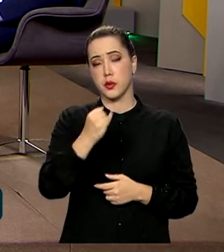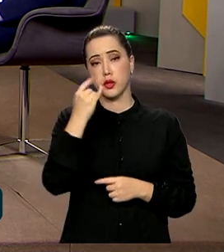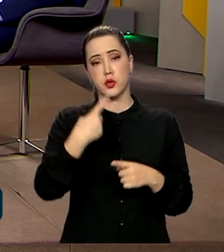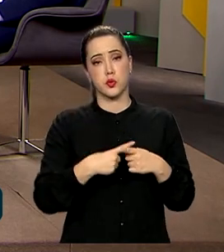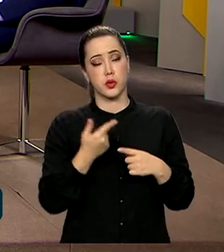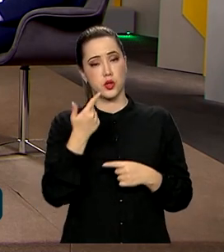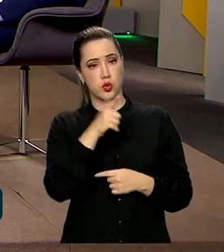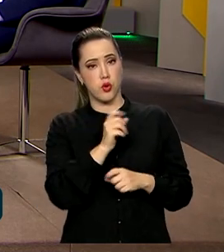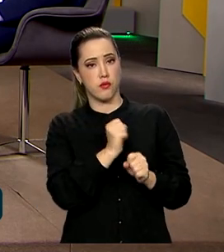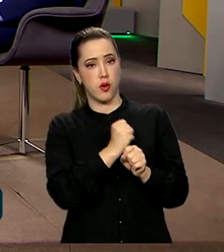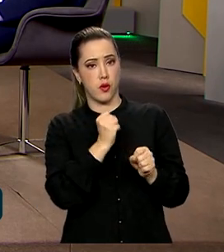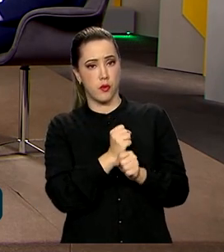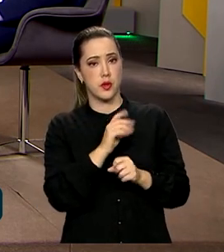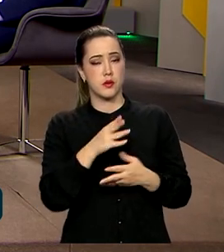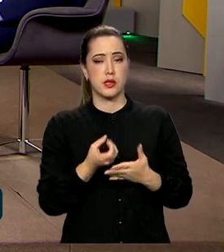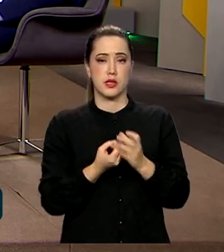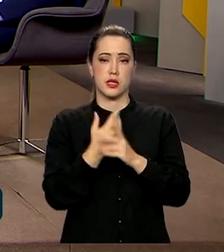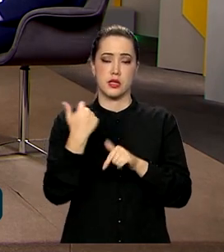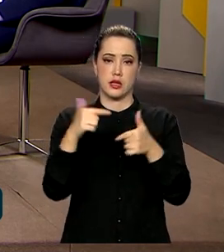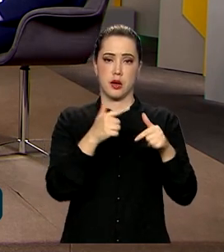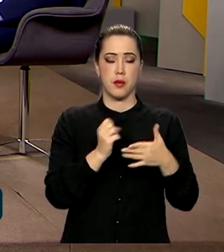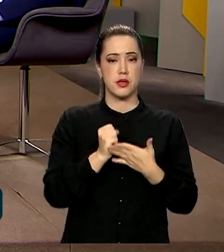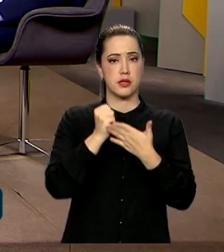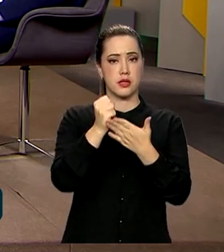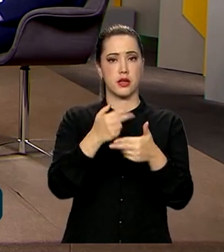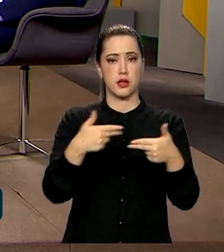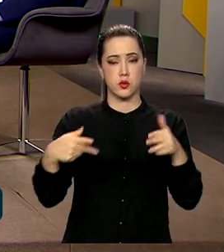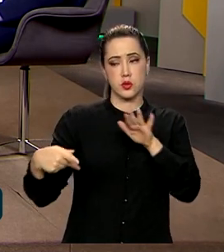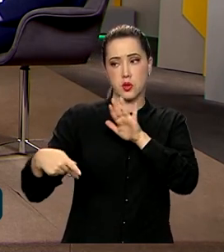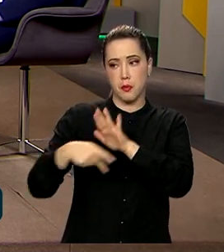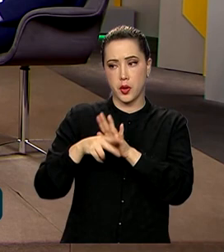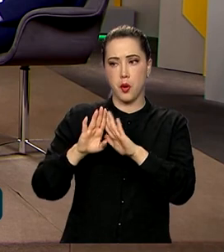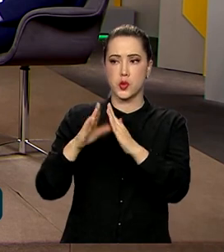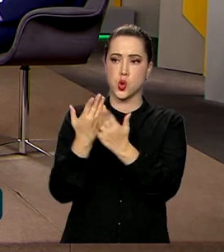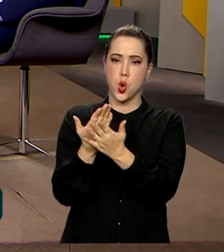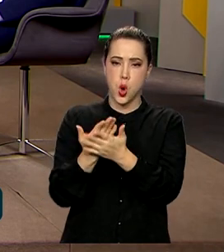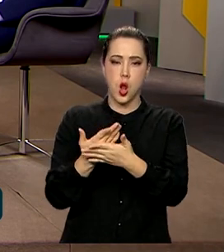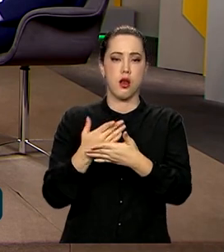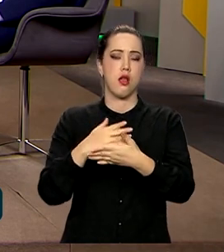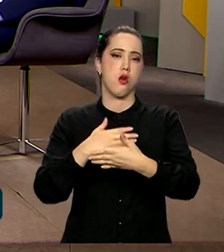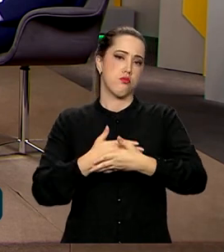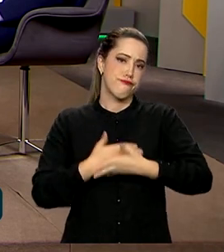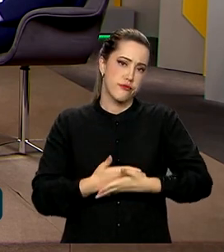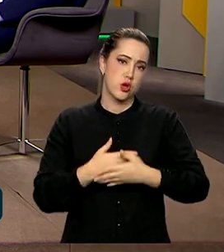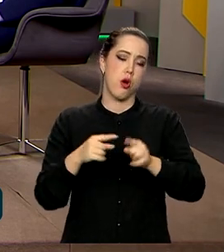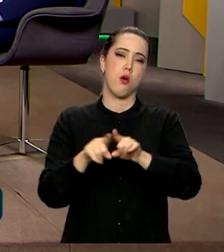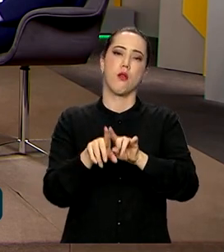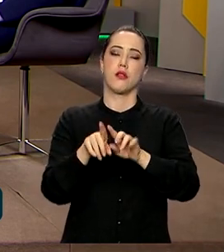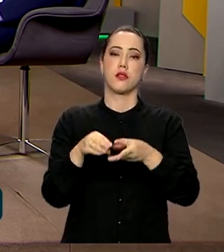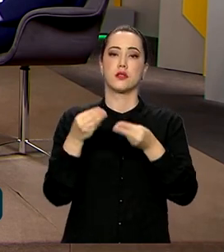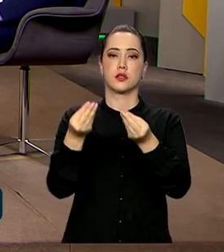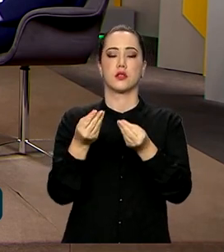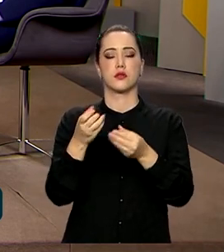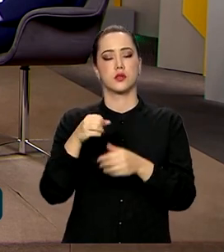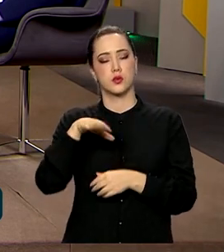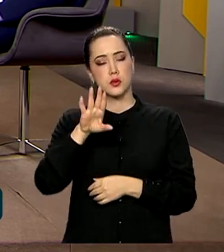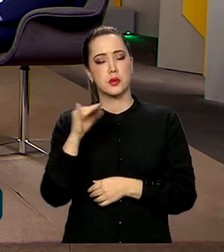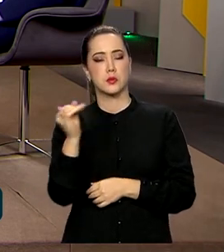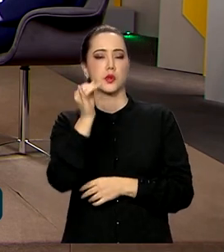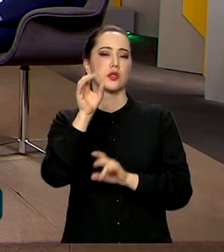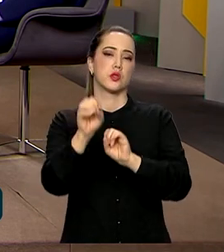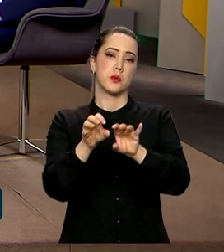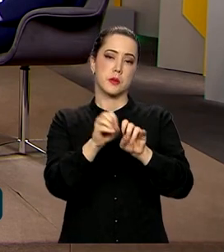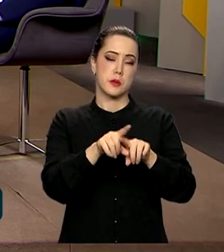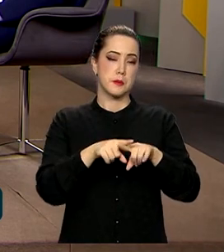você retoma uma obra, você gera emprego. Quando você entrega um equipamento público, uma escola, uma creche, você está atendendo o bem maior, que é a educação.